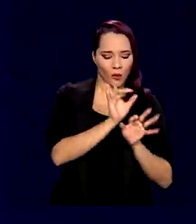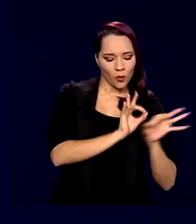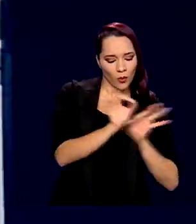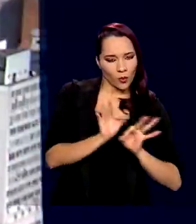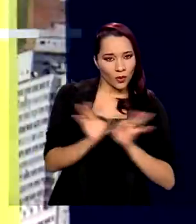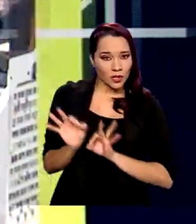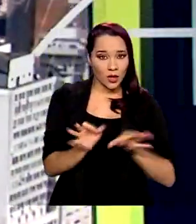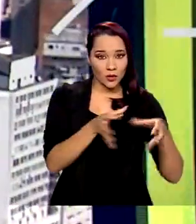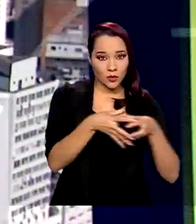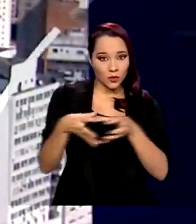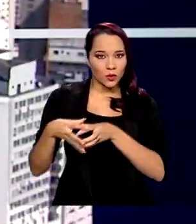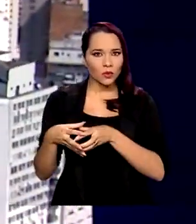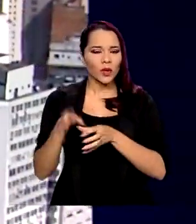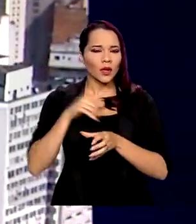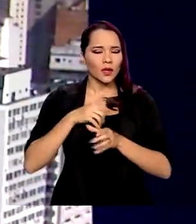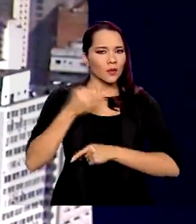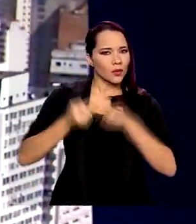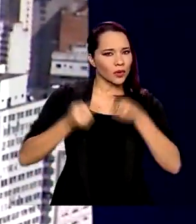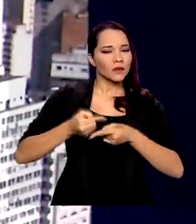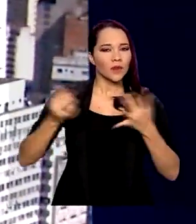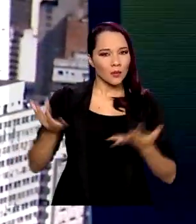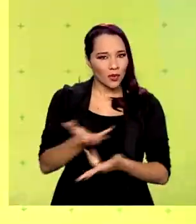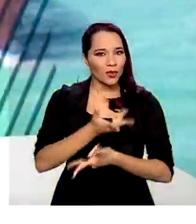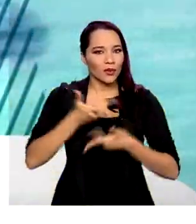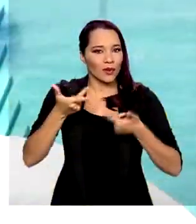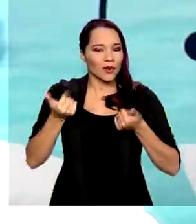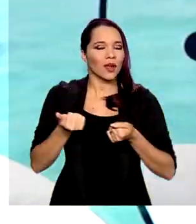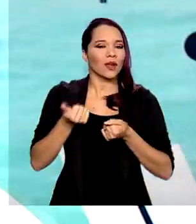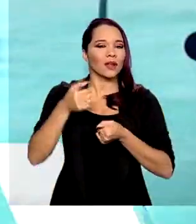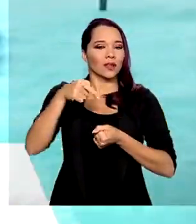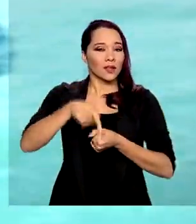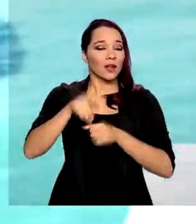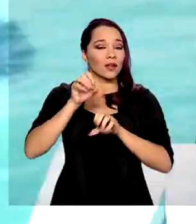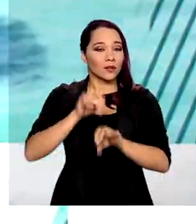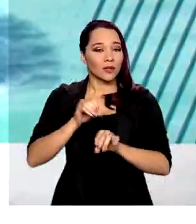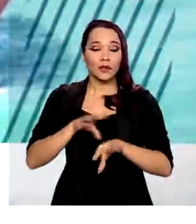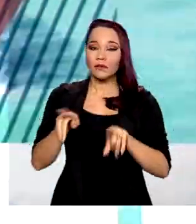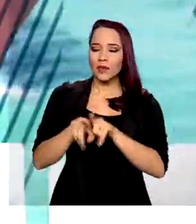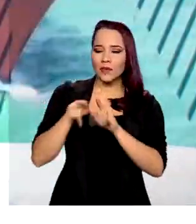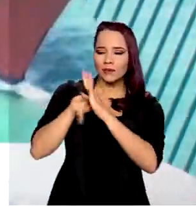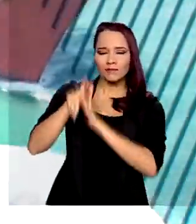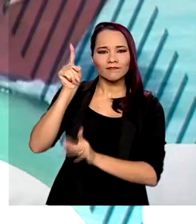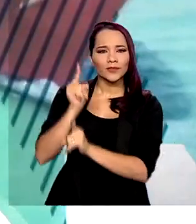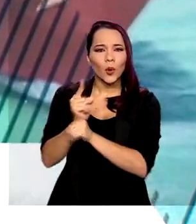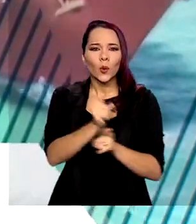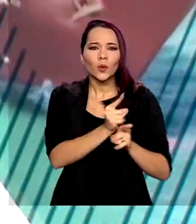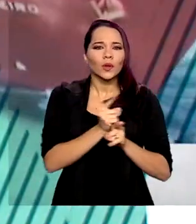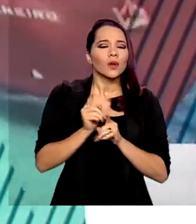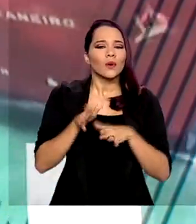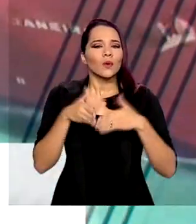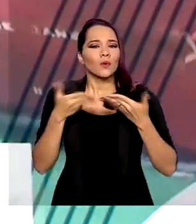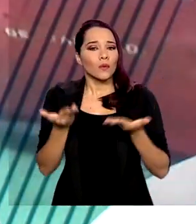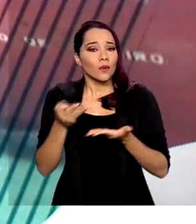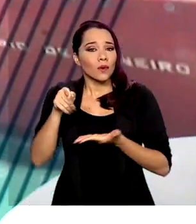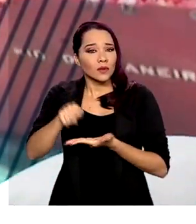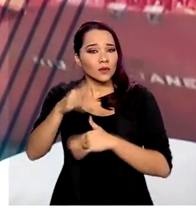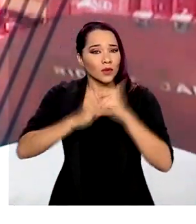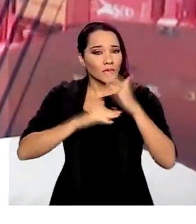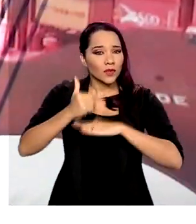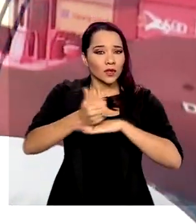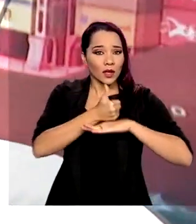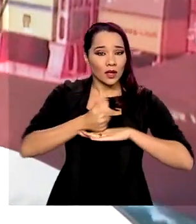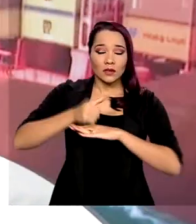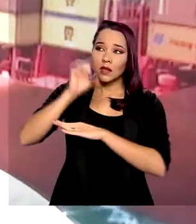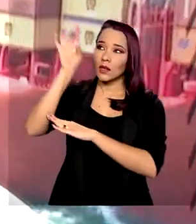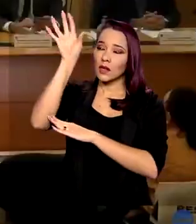essa formação e definir políticas para melhorar a qualidade da educação e ainda identificar demandas por profissionais em cada região do